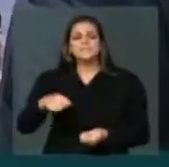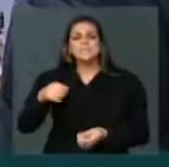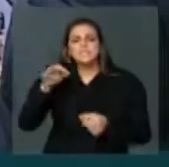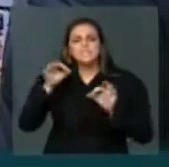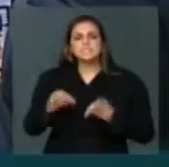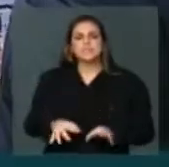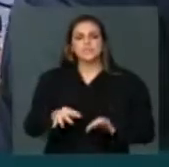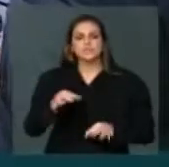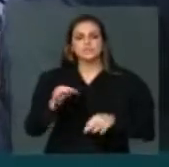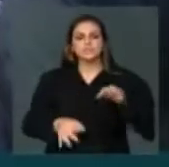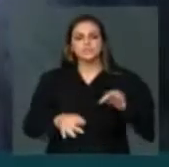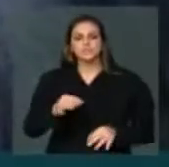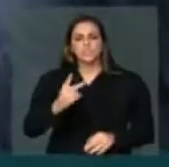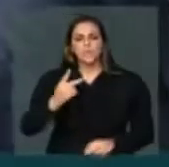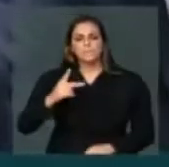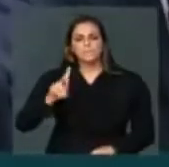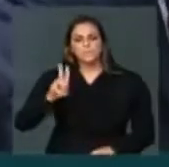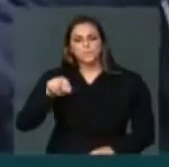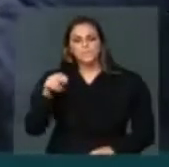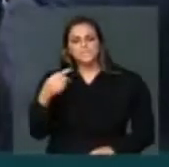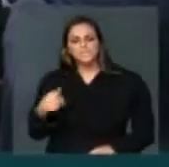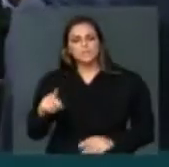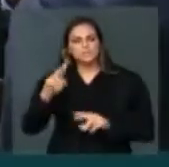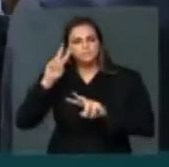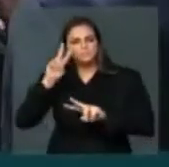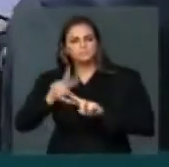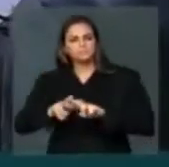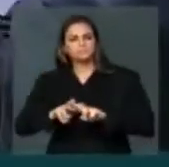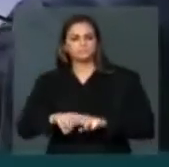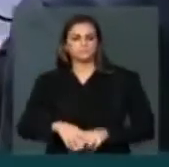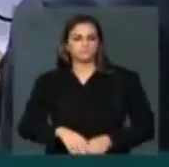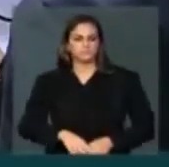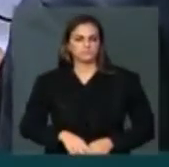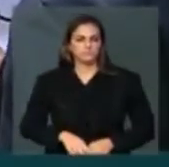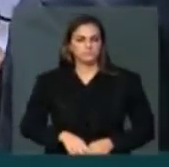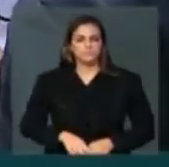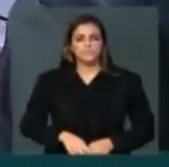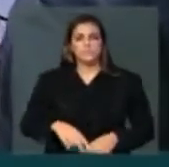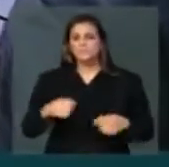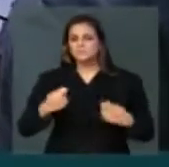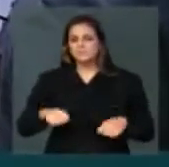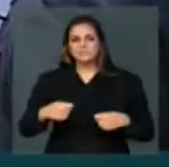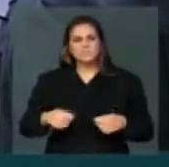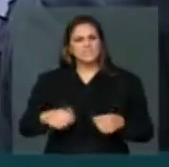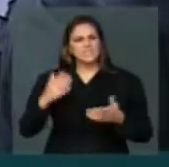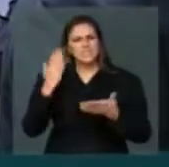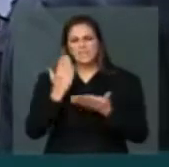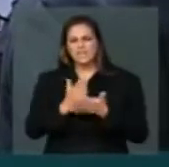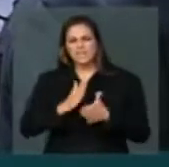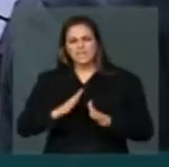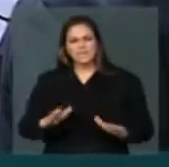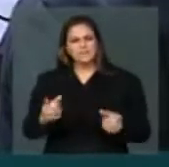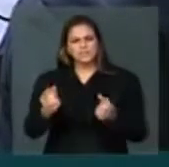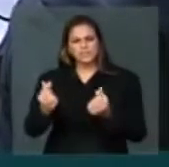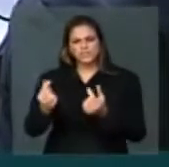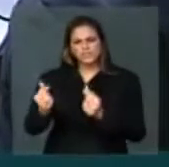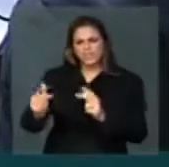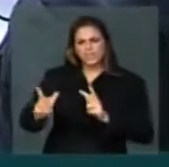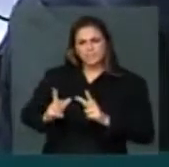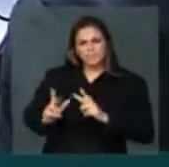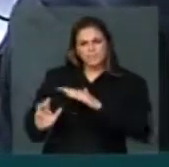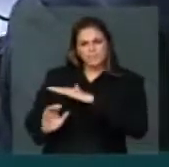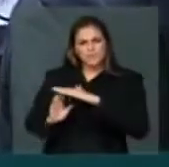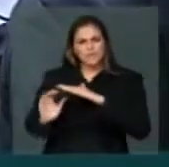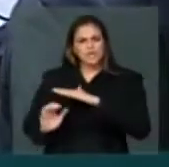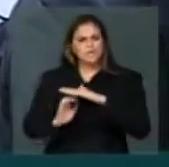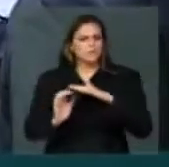A grande questão da reforma política é o fim do financiamento privado, raiz da corrupção no